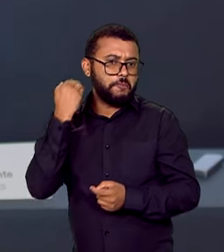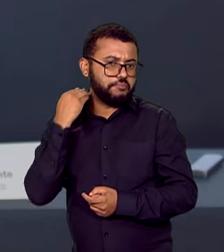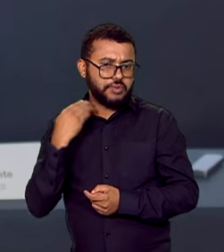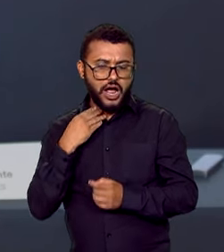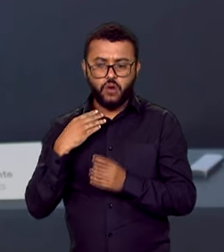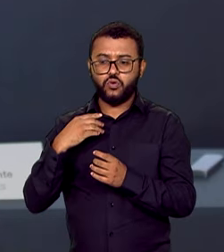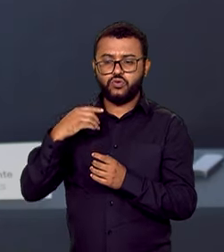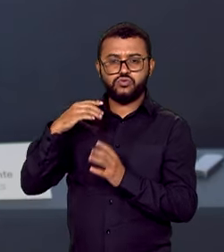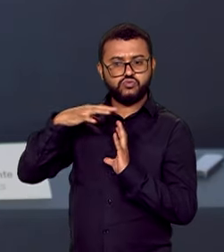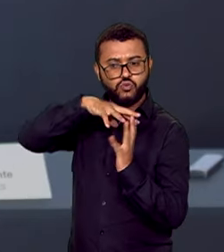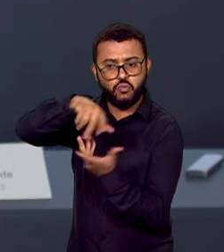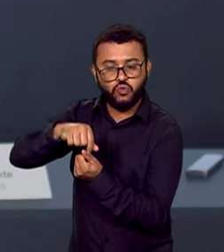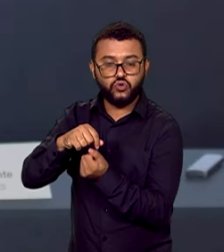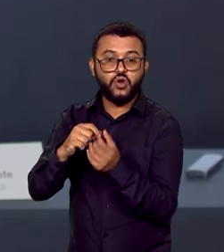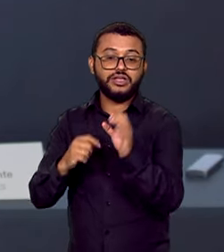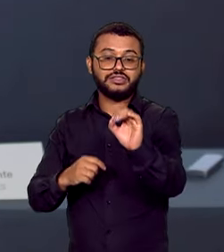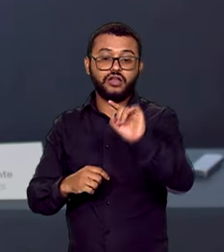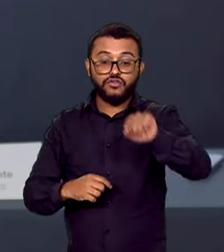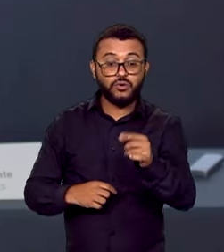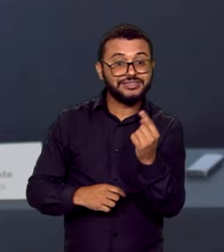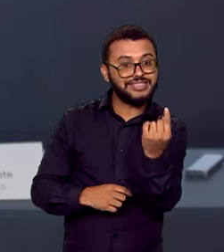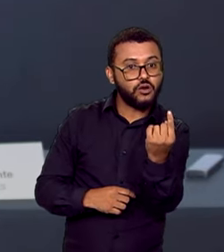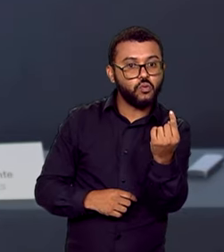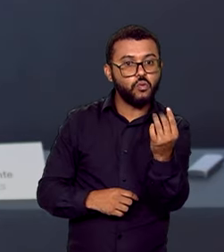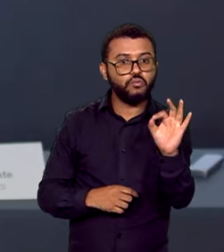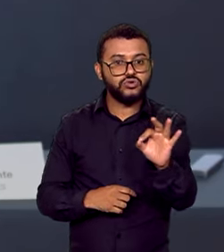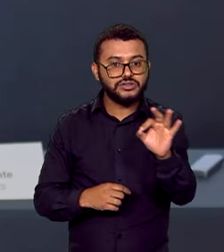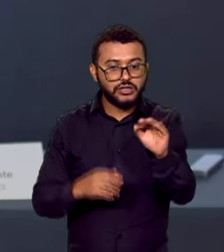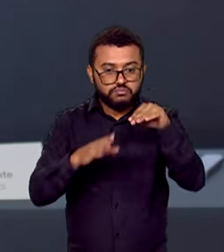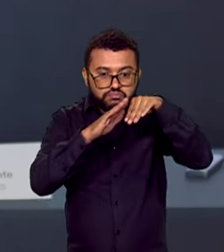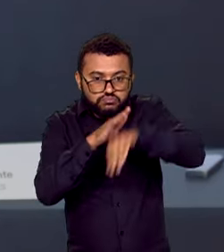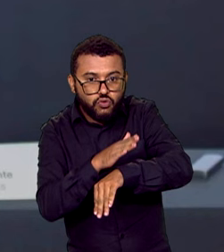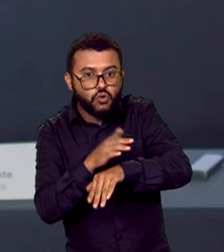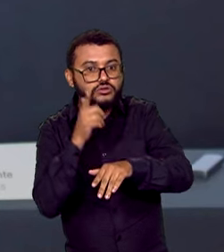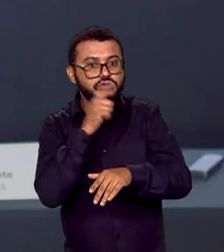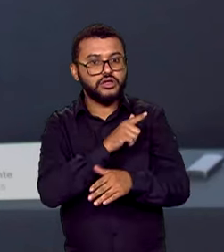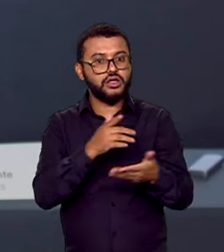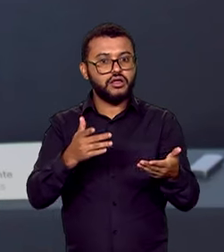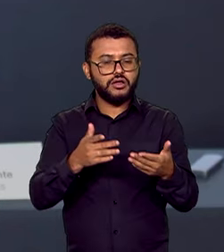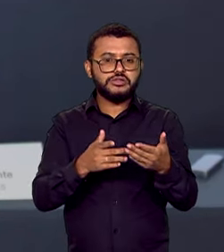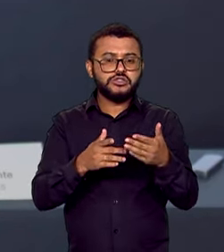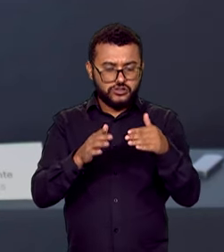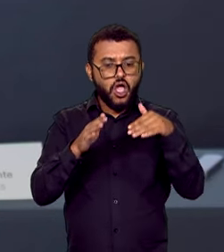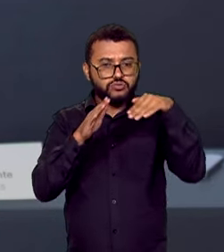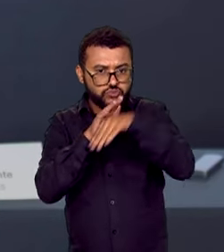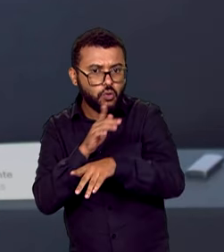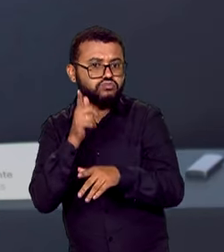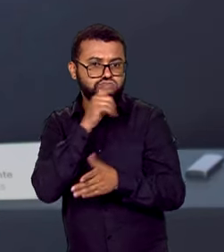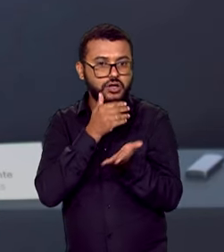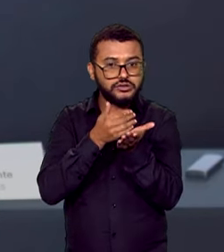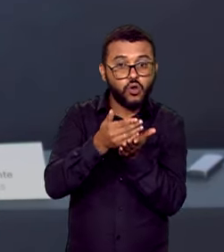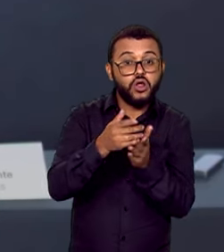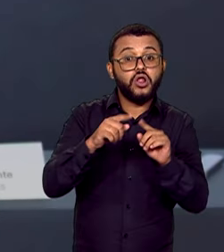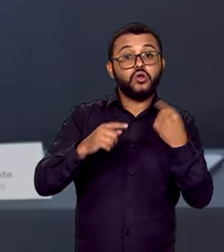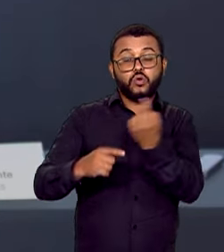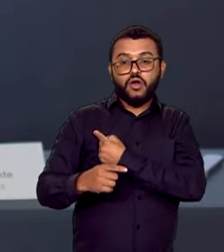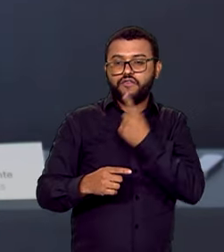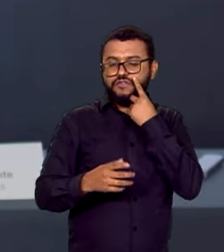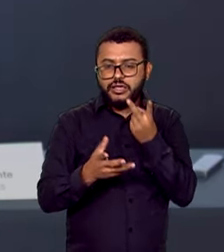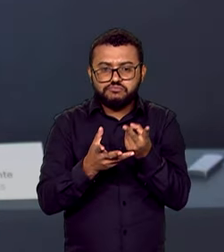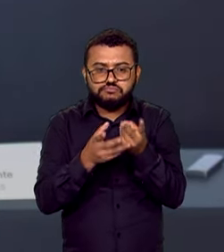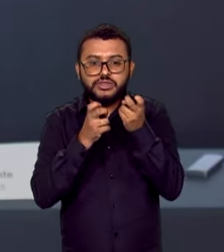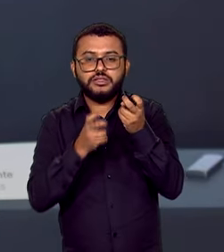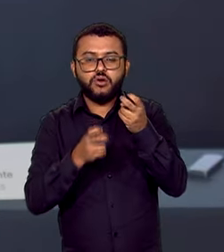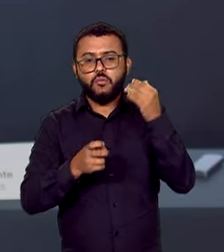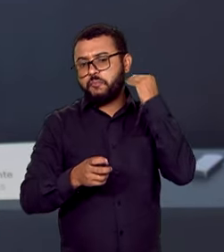inclusive internacional, 0,01% caindo no trimestre. Caiu um pouco mais. Nós temos o patrimônio